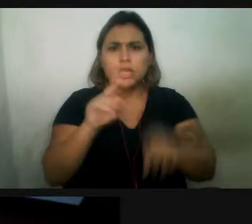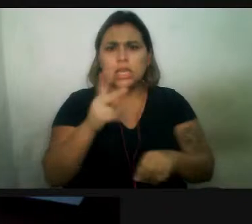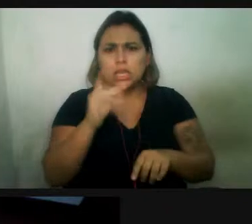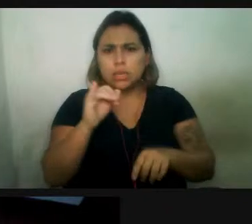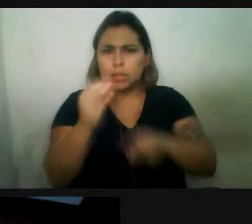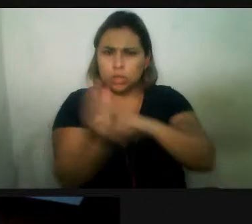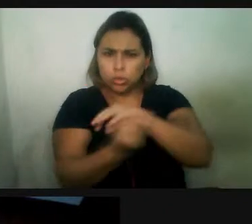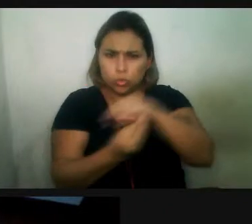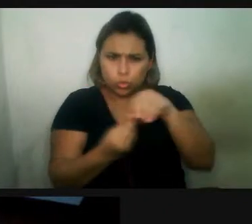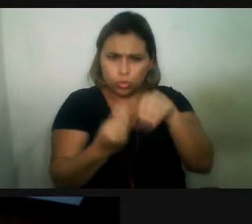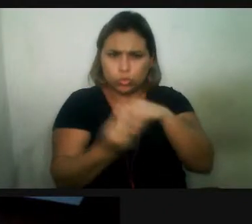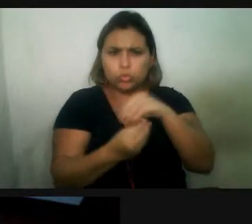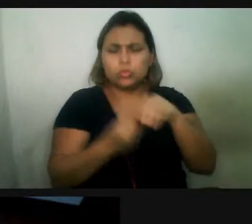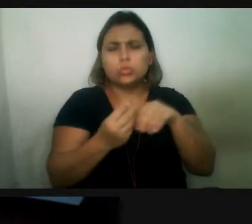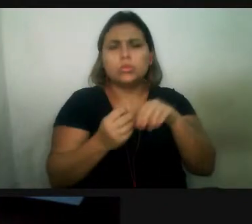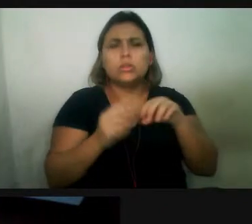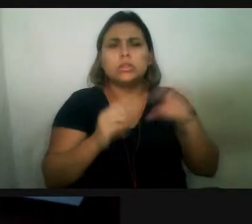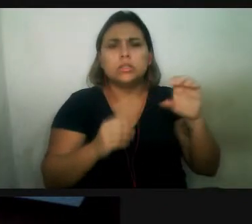acontece com maior frequência?